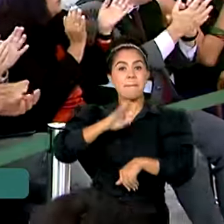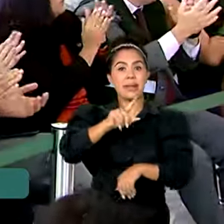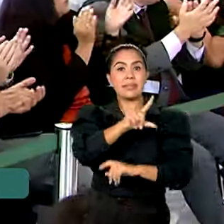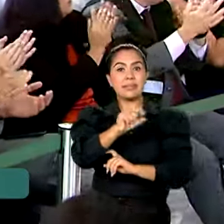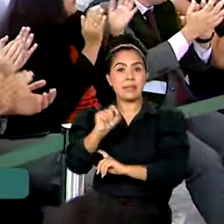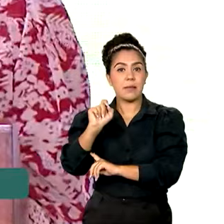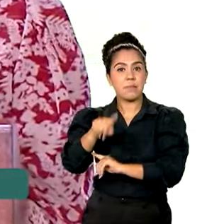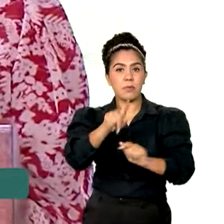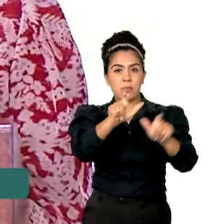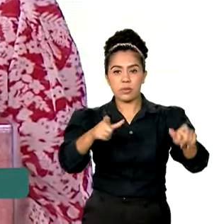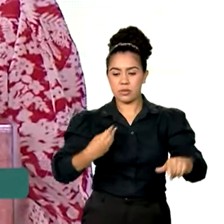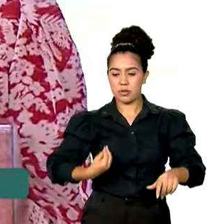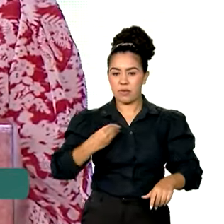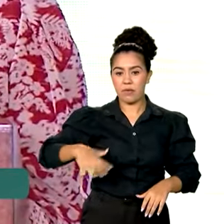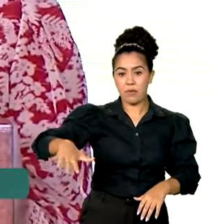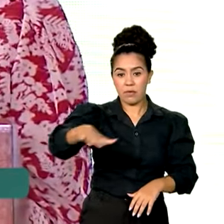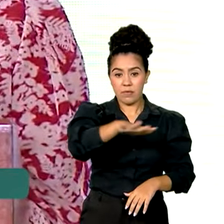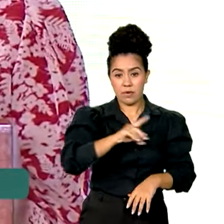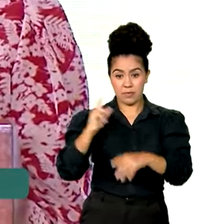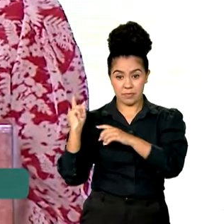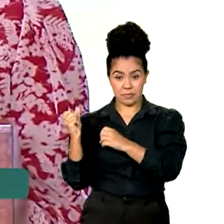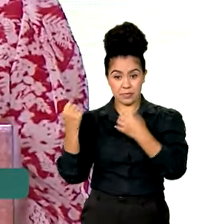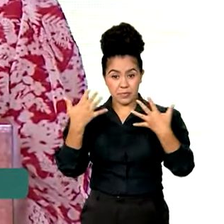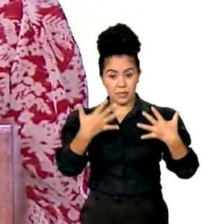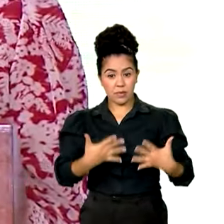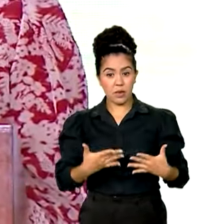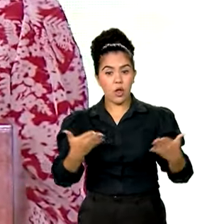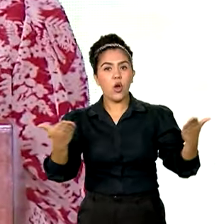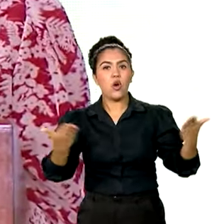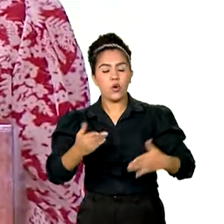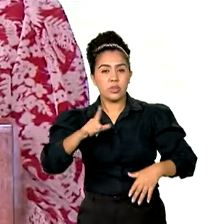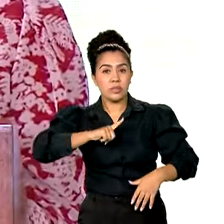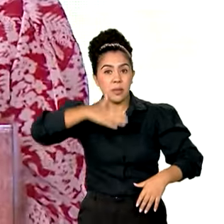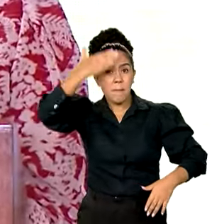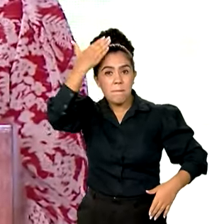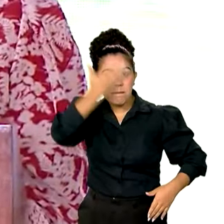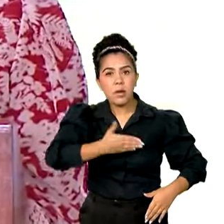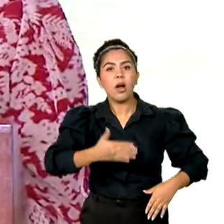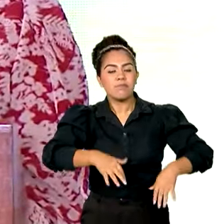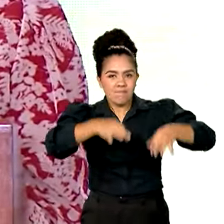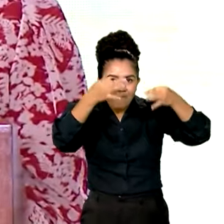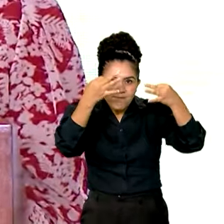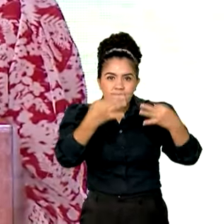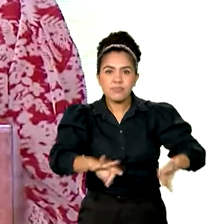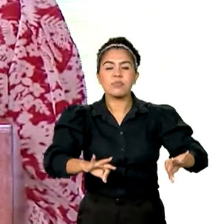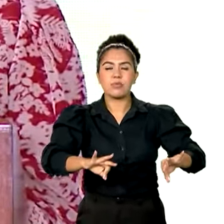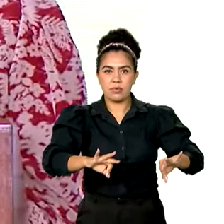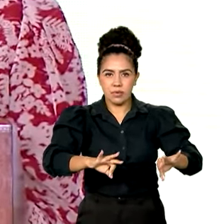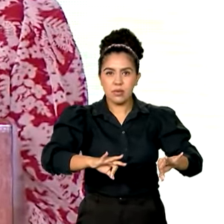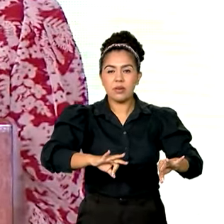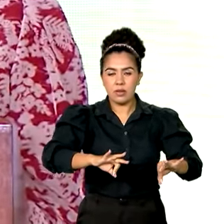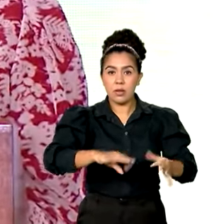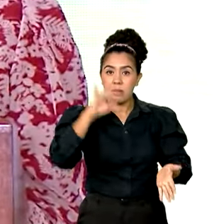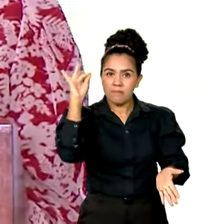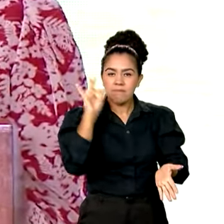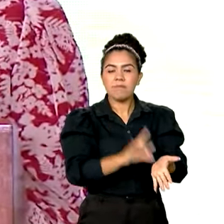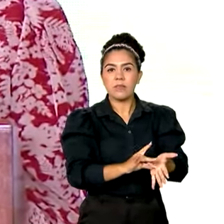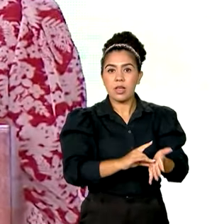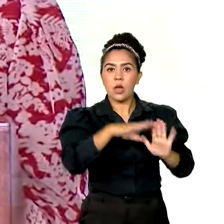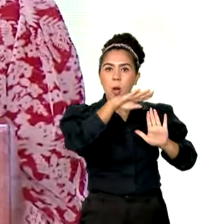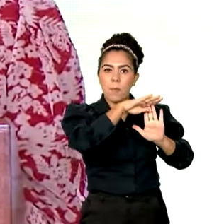Hoje existem evidências consolidadas de que o programa conseguiu prover